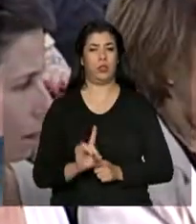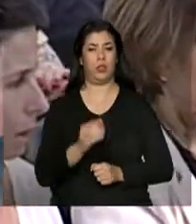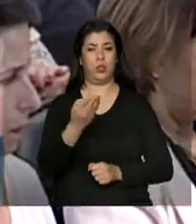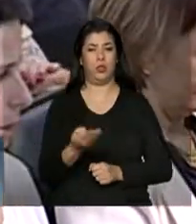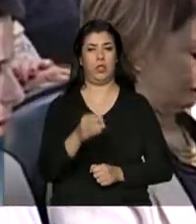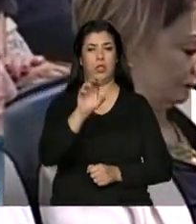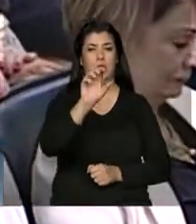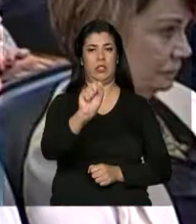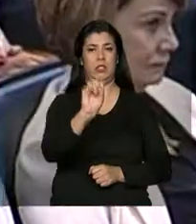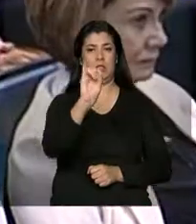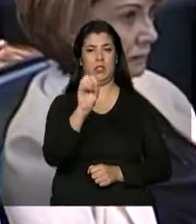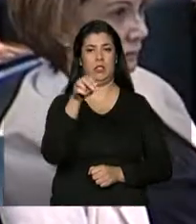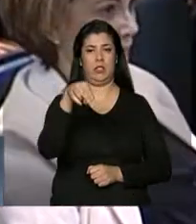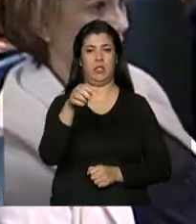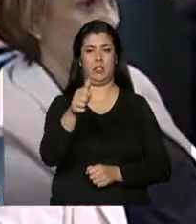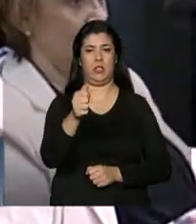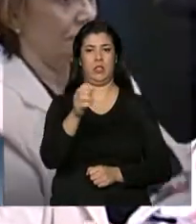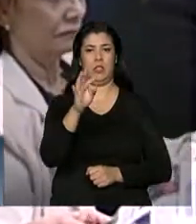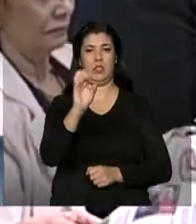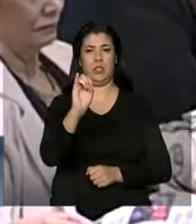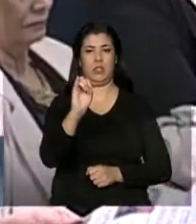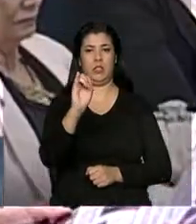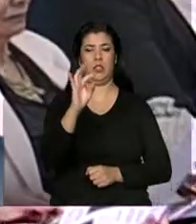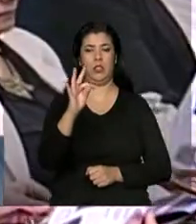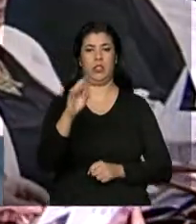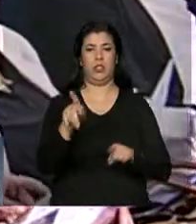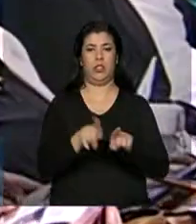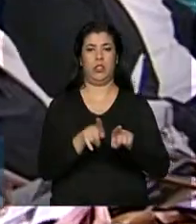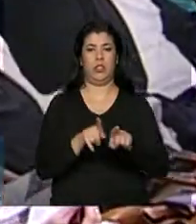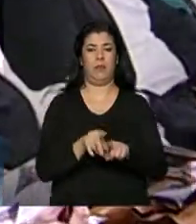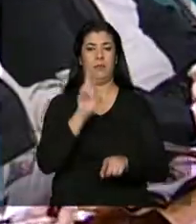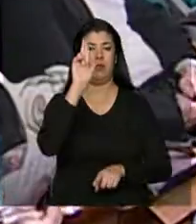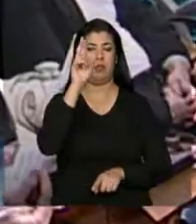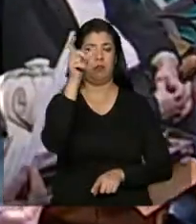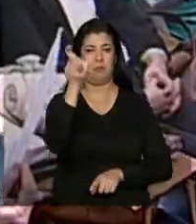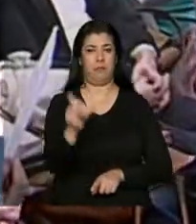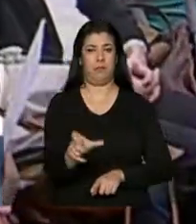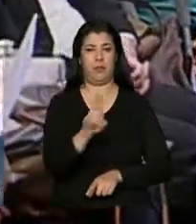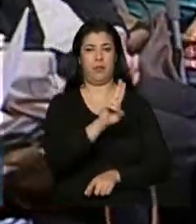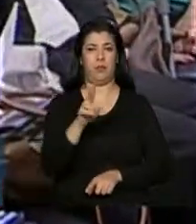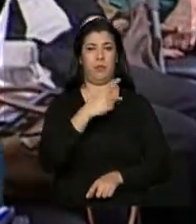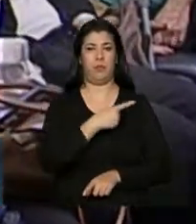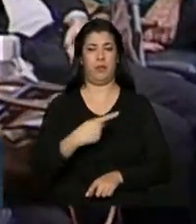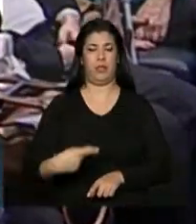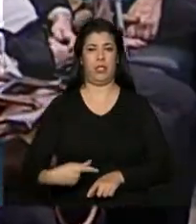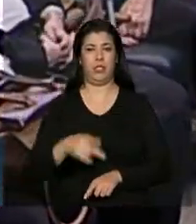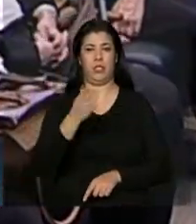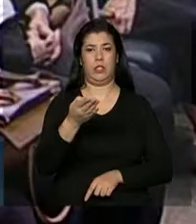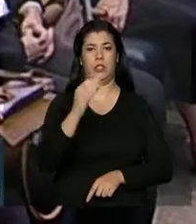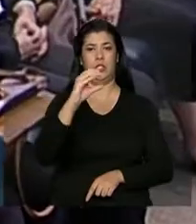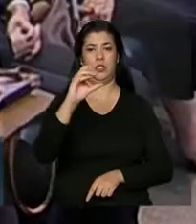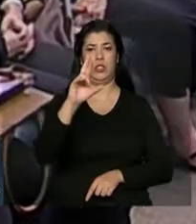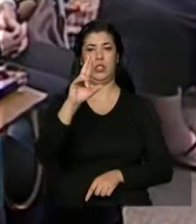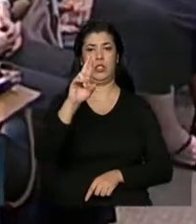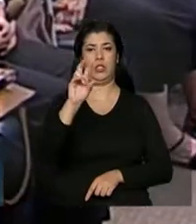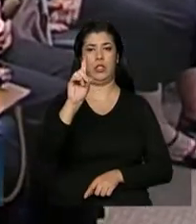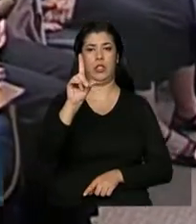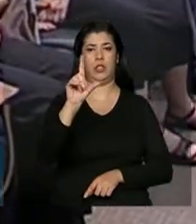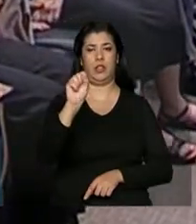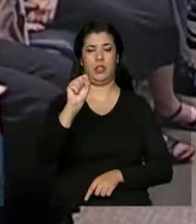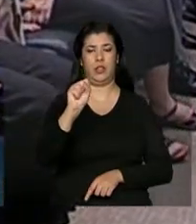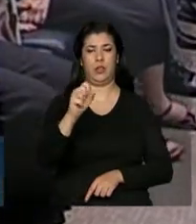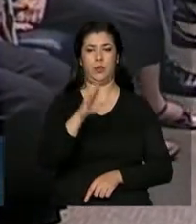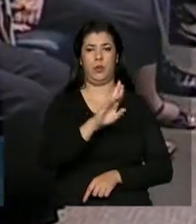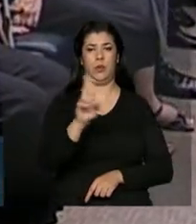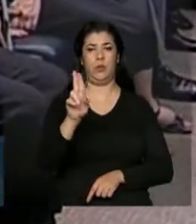Sinaite, que está aqui presente, e faço na pessoa do nosso vice-presidente, Carlos Silva. Saudar os delegados